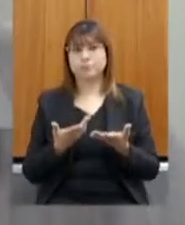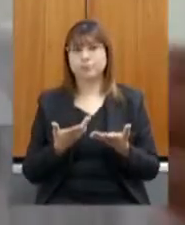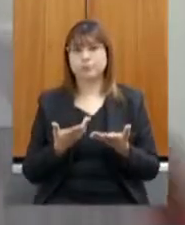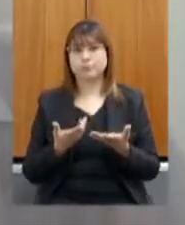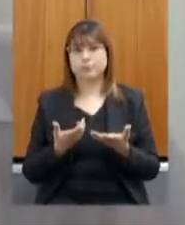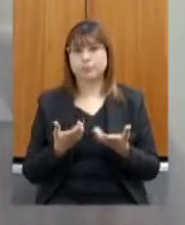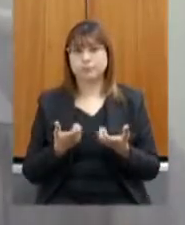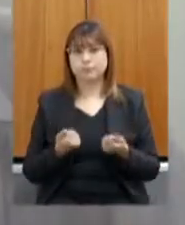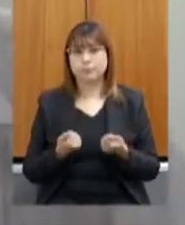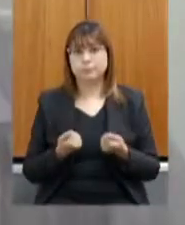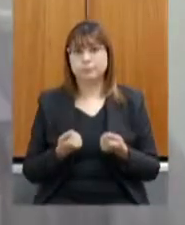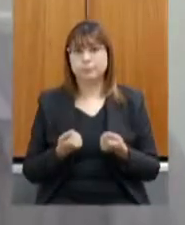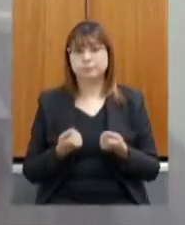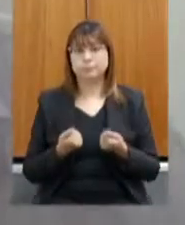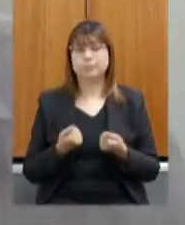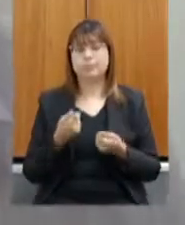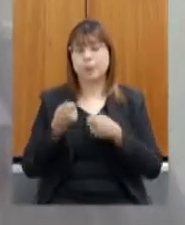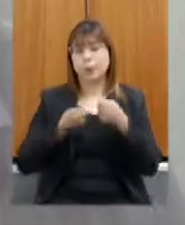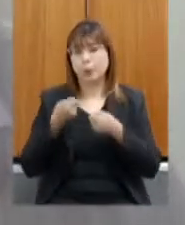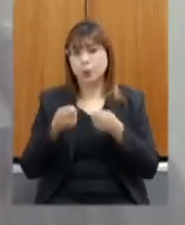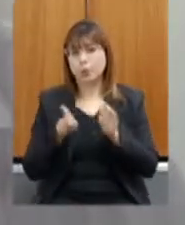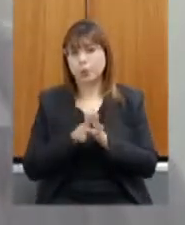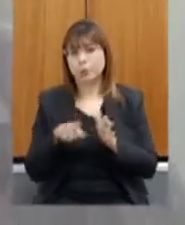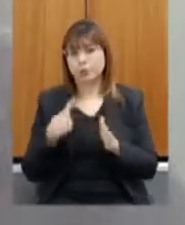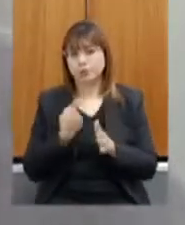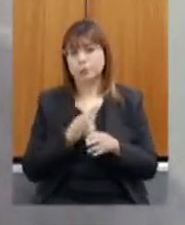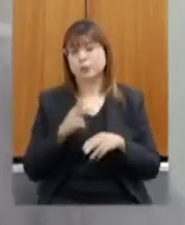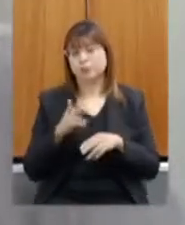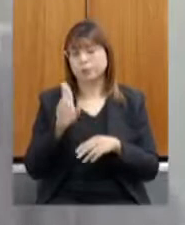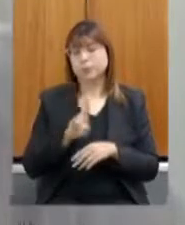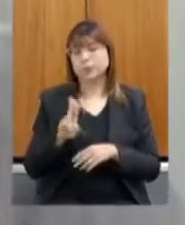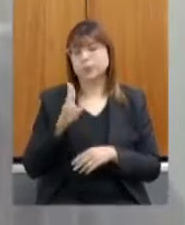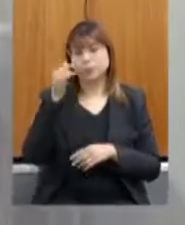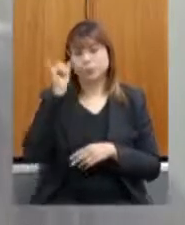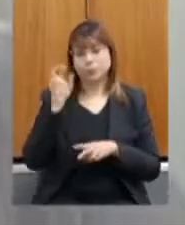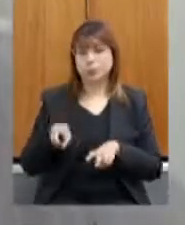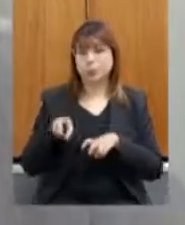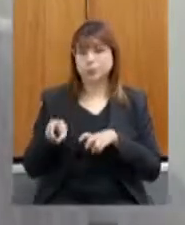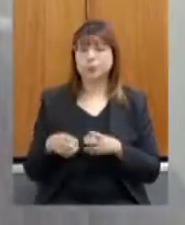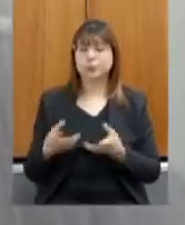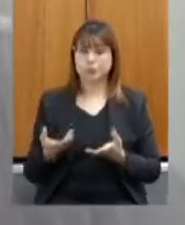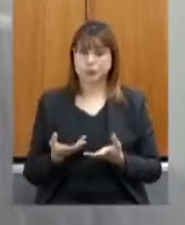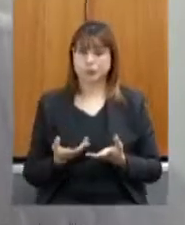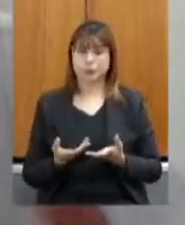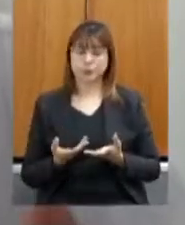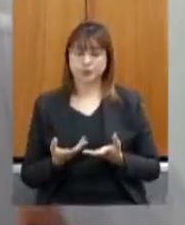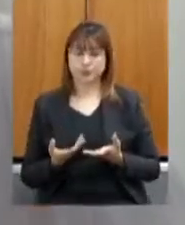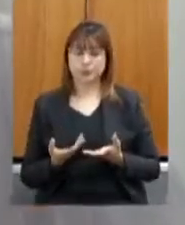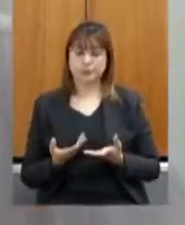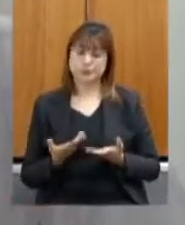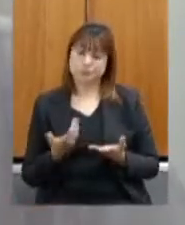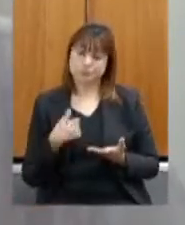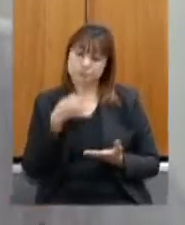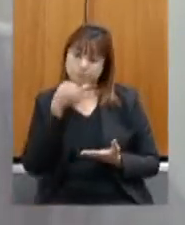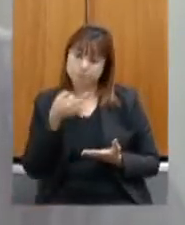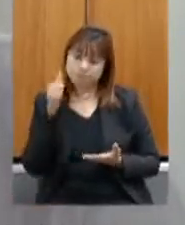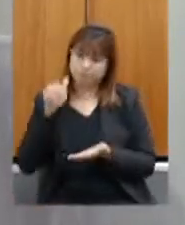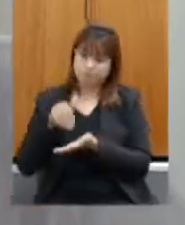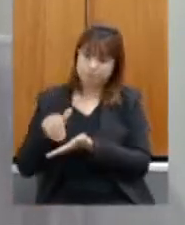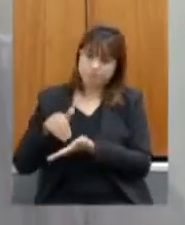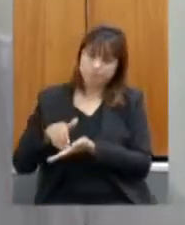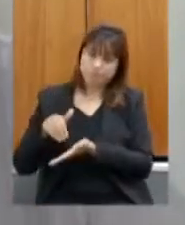tem a nossa economia através do agronegócio então eu gostaria de sugerir para nossa secretária